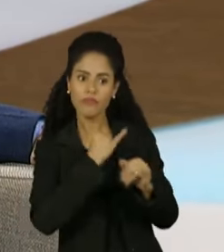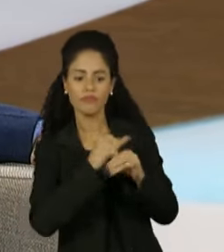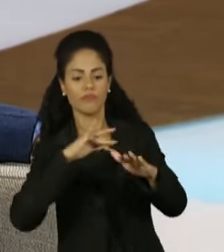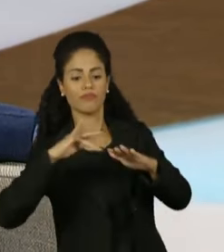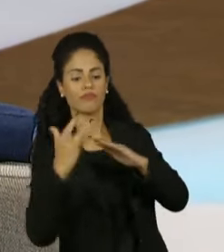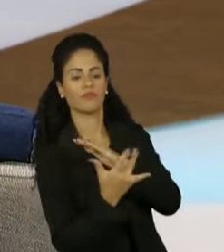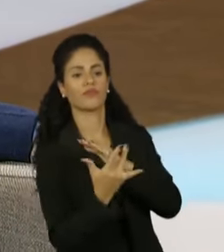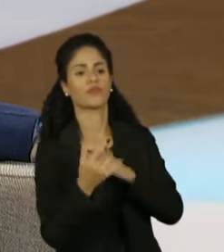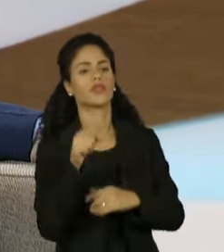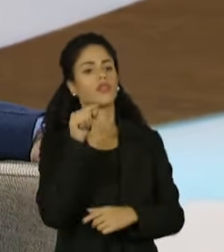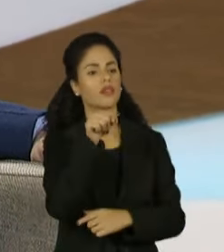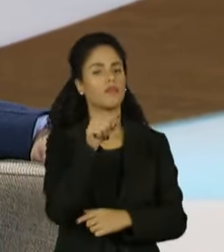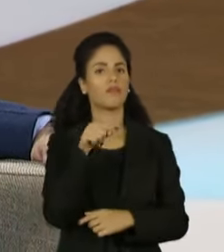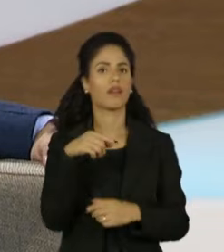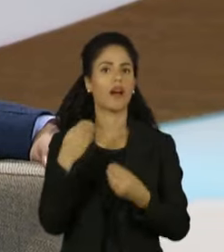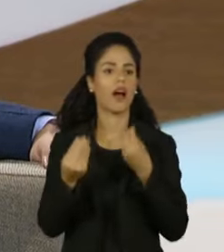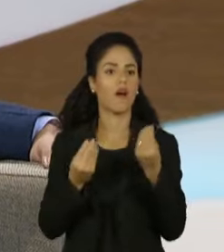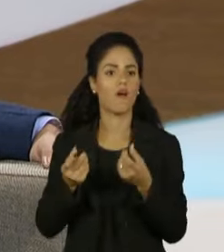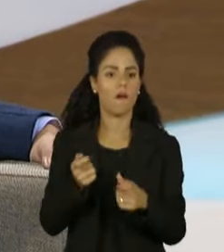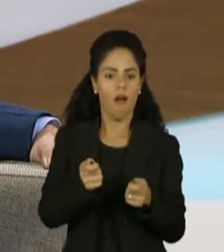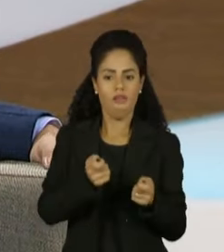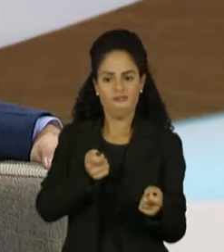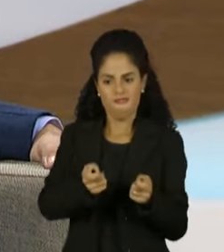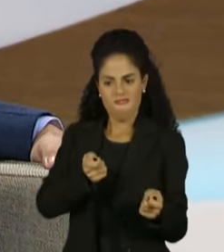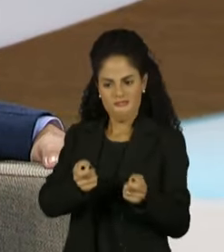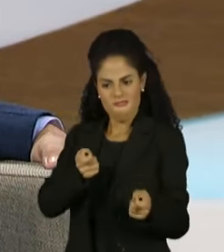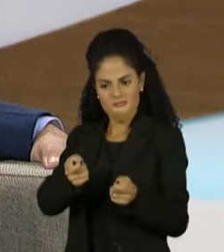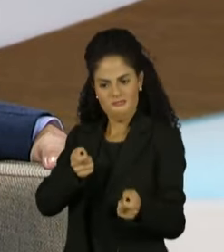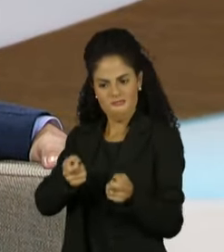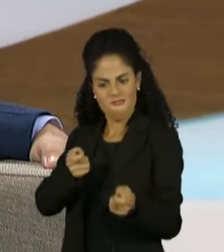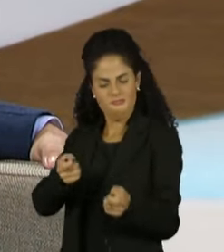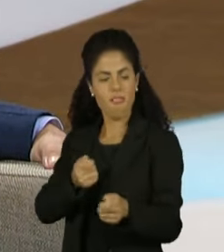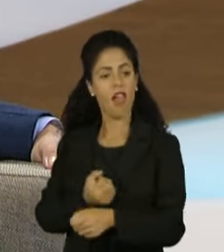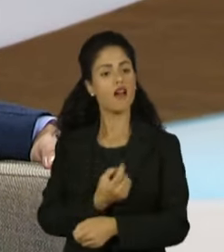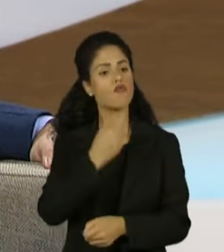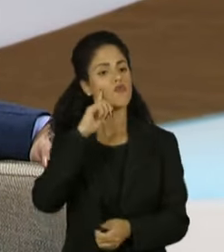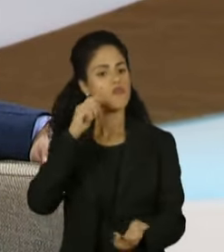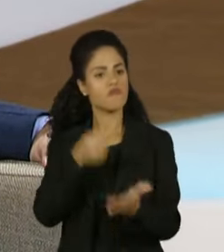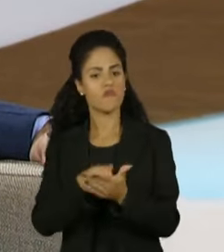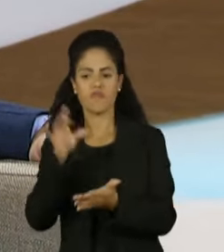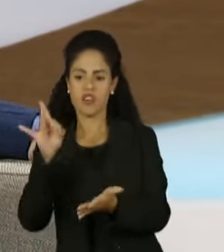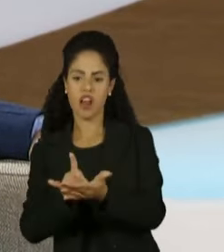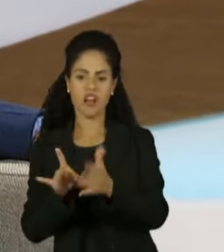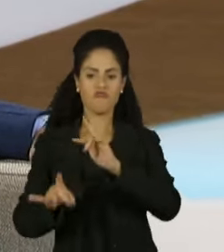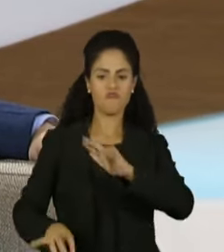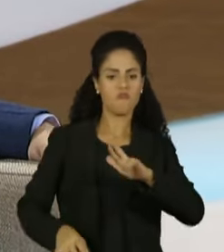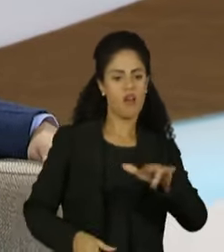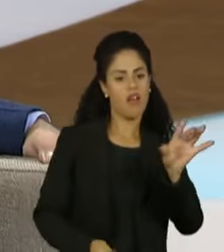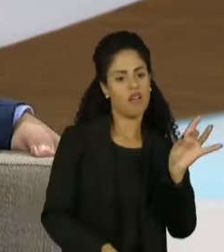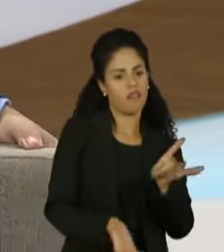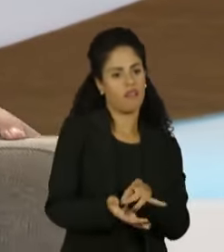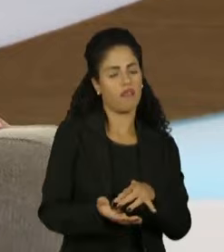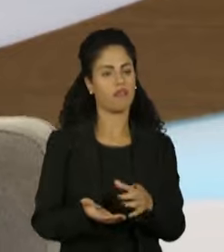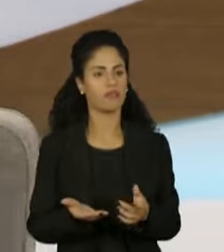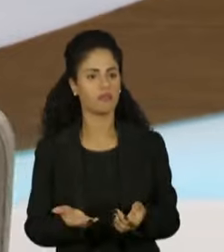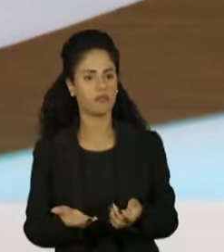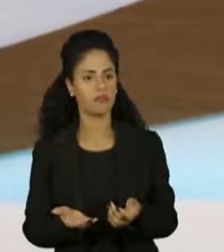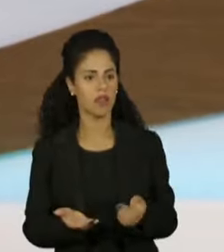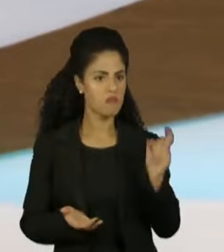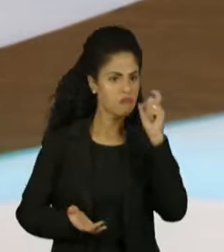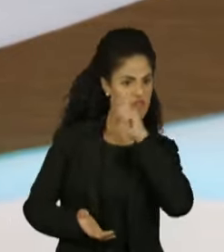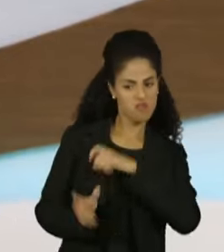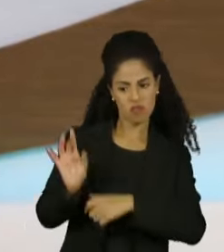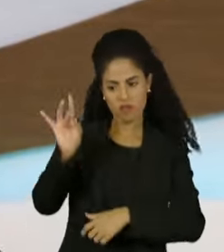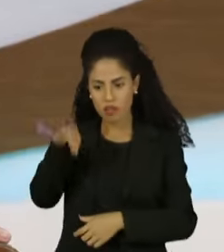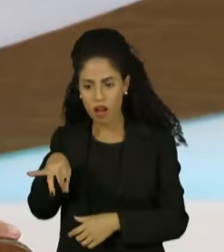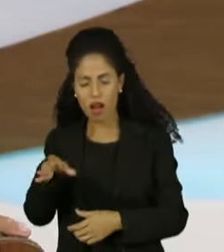sem que haja essa perspectiva de um controle, de um órgão que vai definir o que é verdade e o que não é, sobre o ângulo e a perspectiva